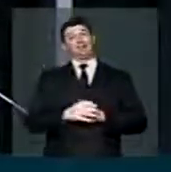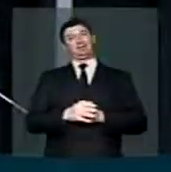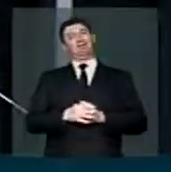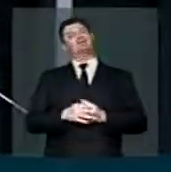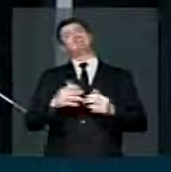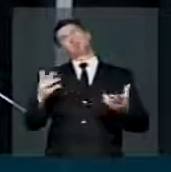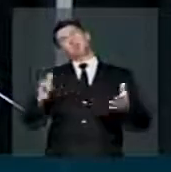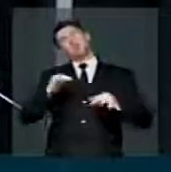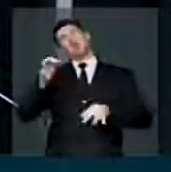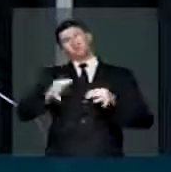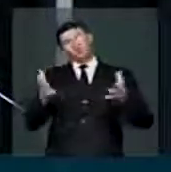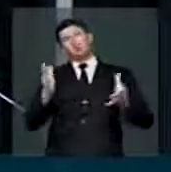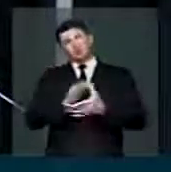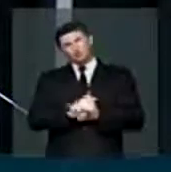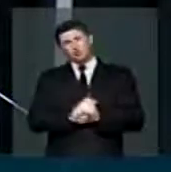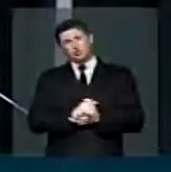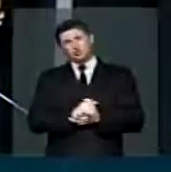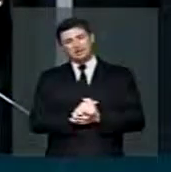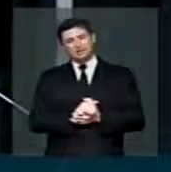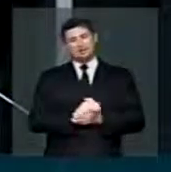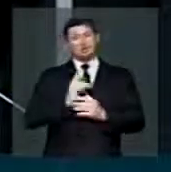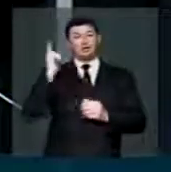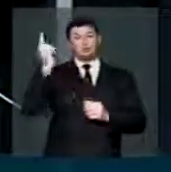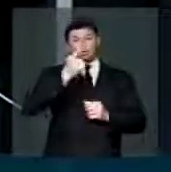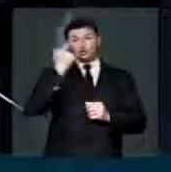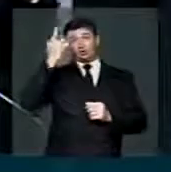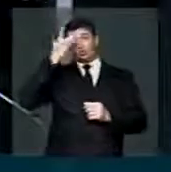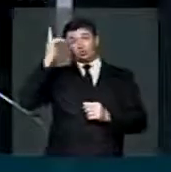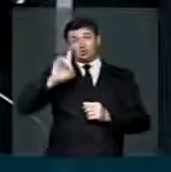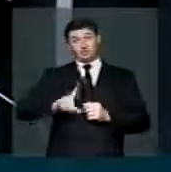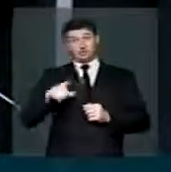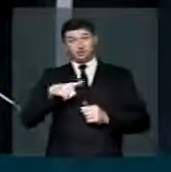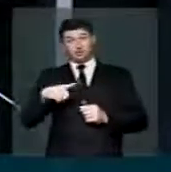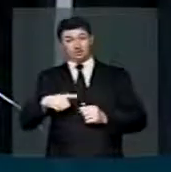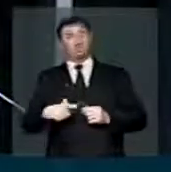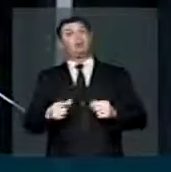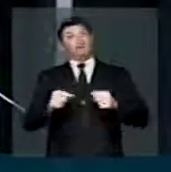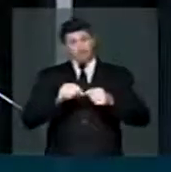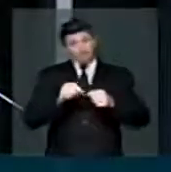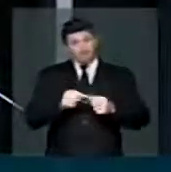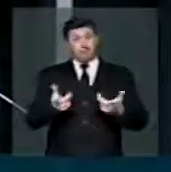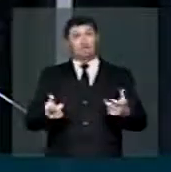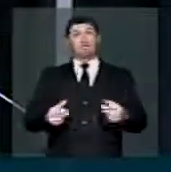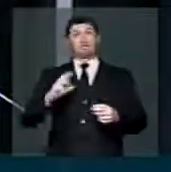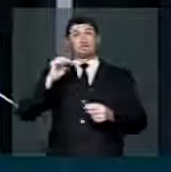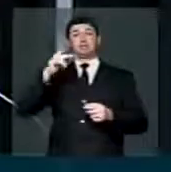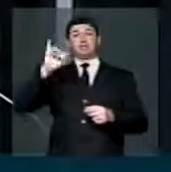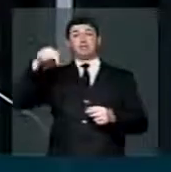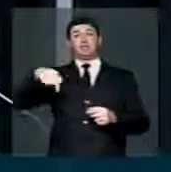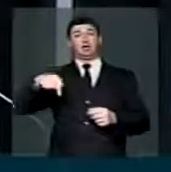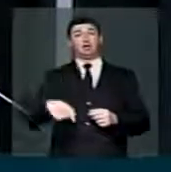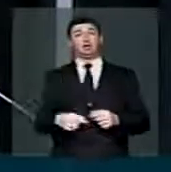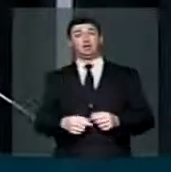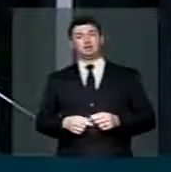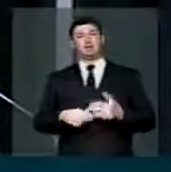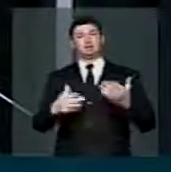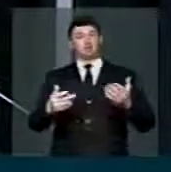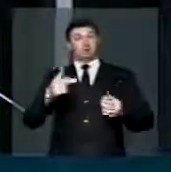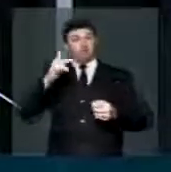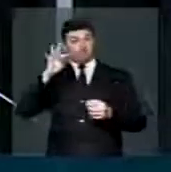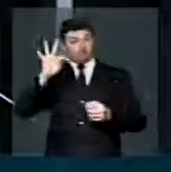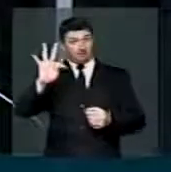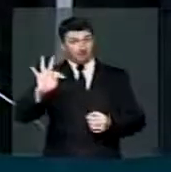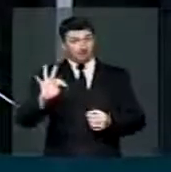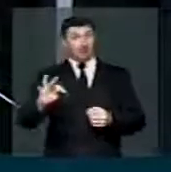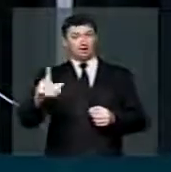Então, nada mais justo do que todos que têm direito a fazer uma CPI aqui. Então, se o PT